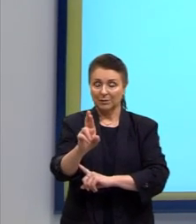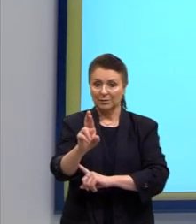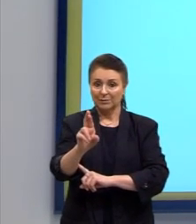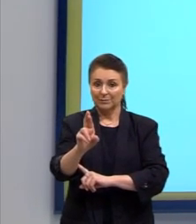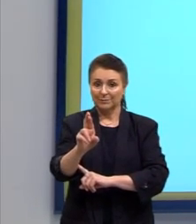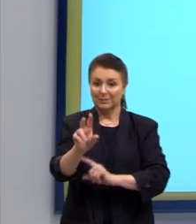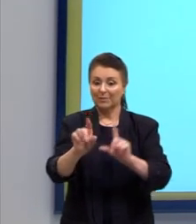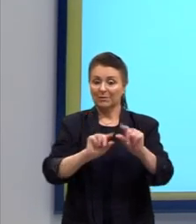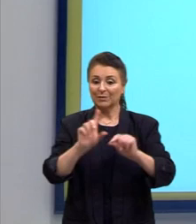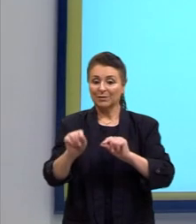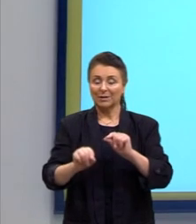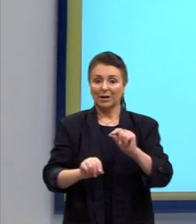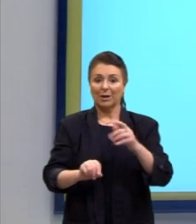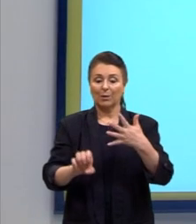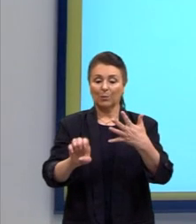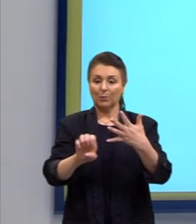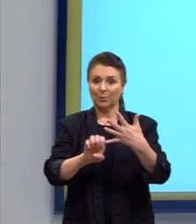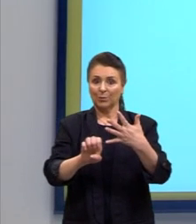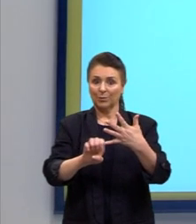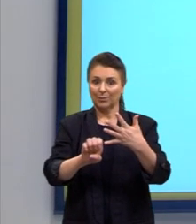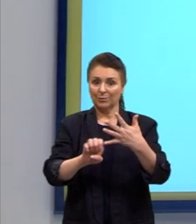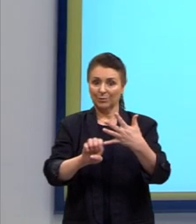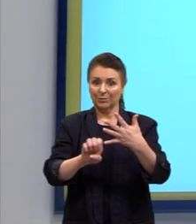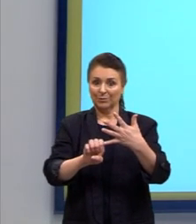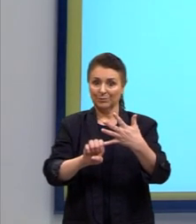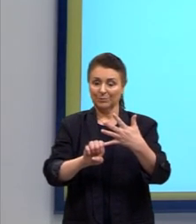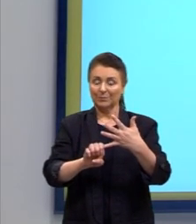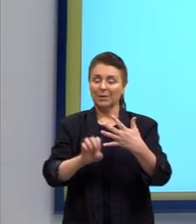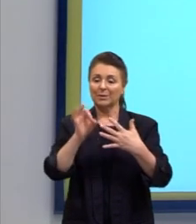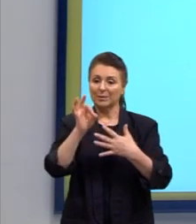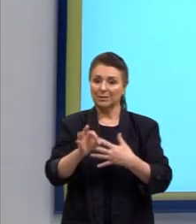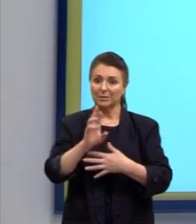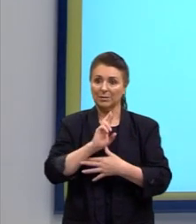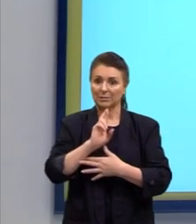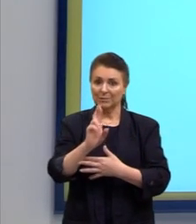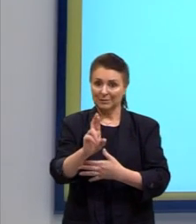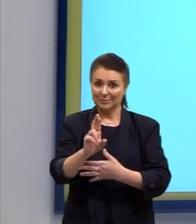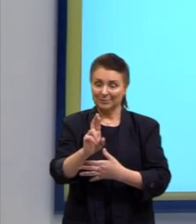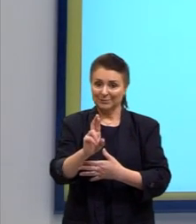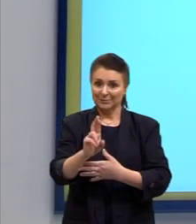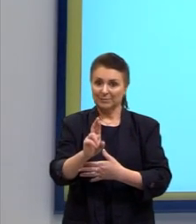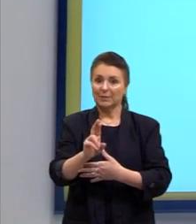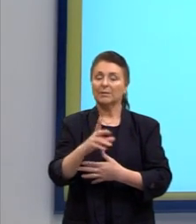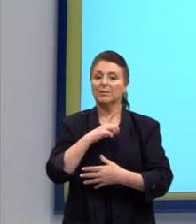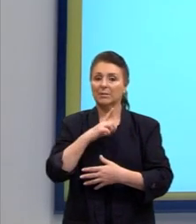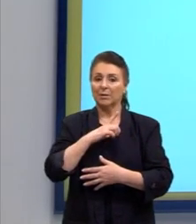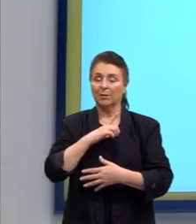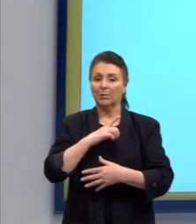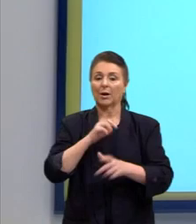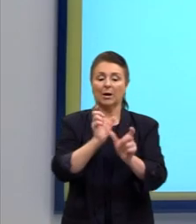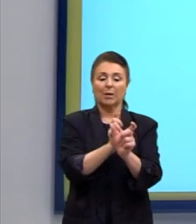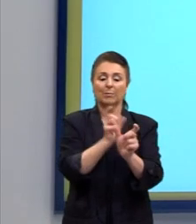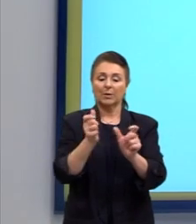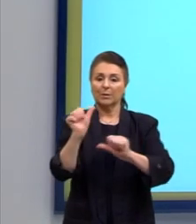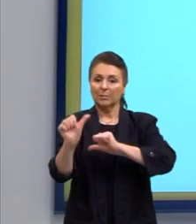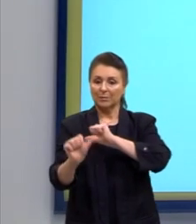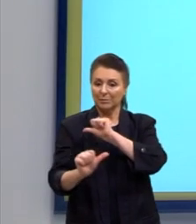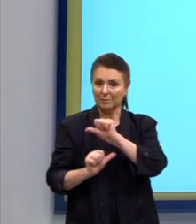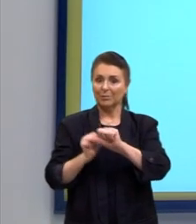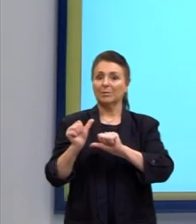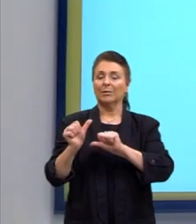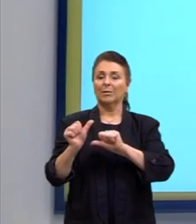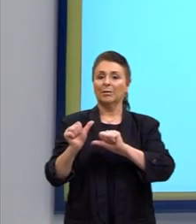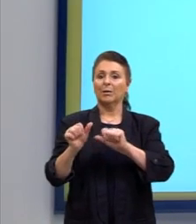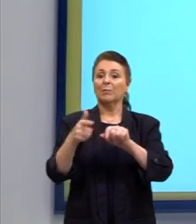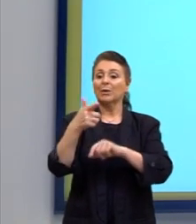a letrinha E e está corretíssimo. Então, aqui envolveu a permutação, mas trazendo as